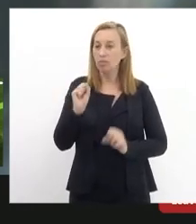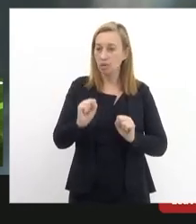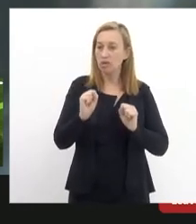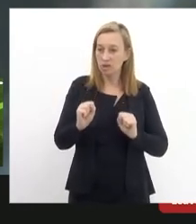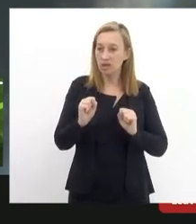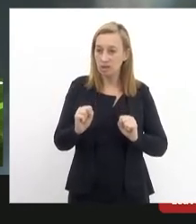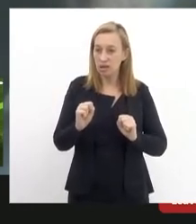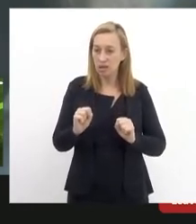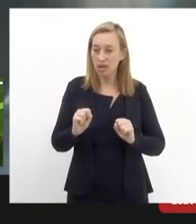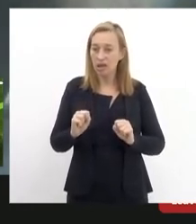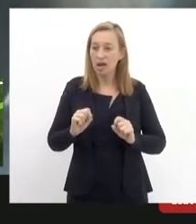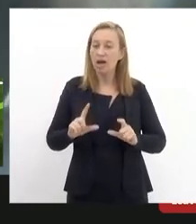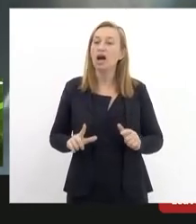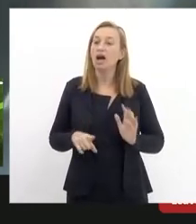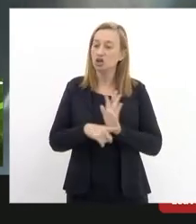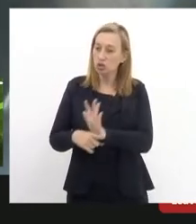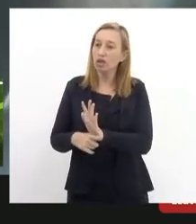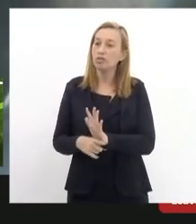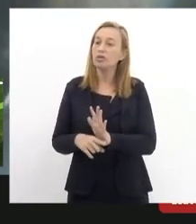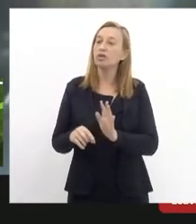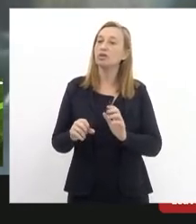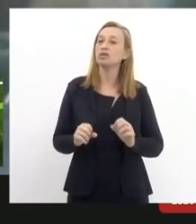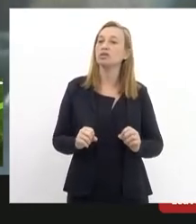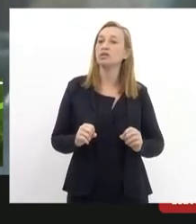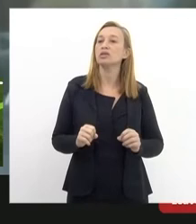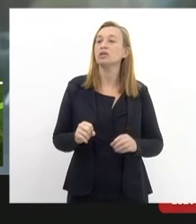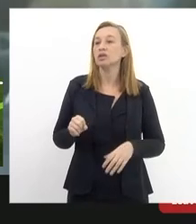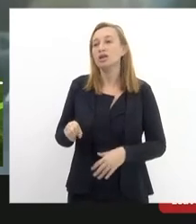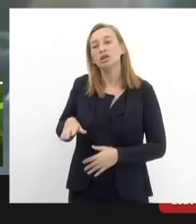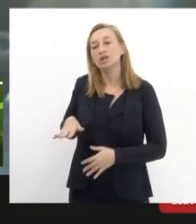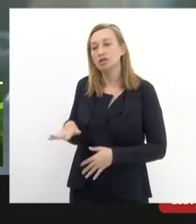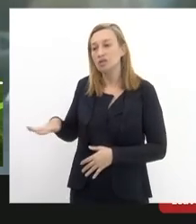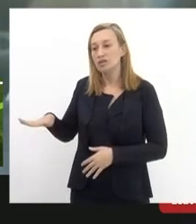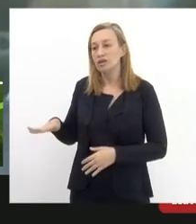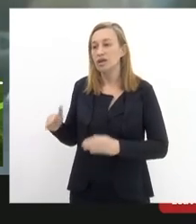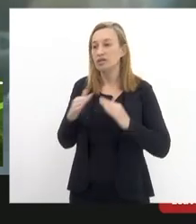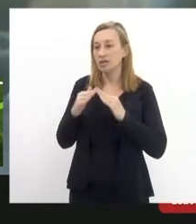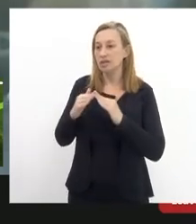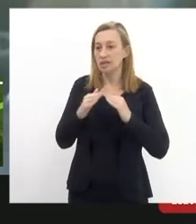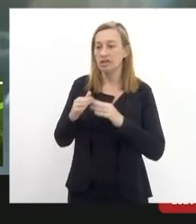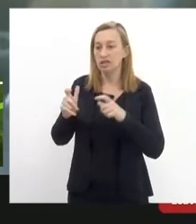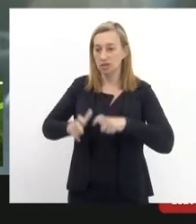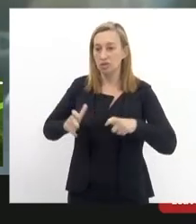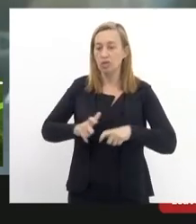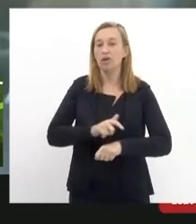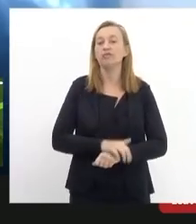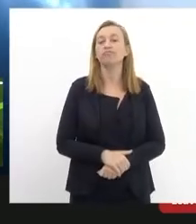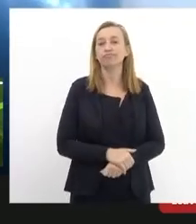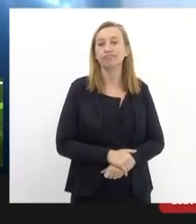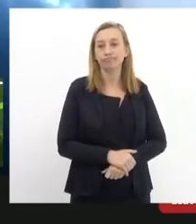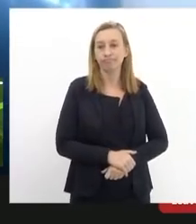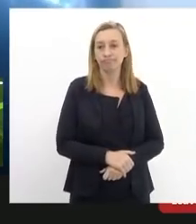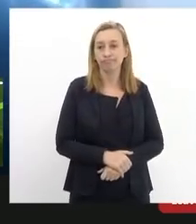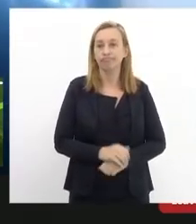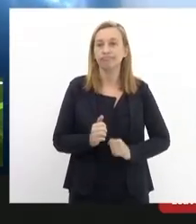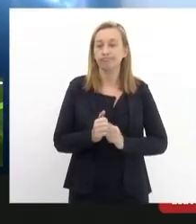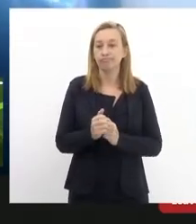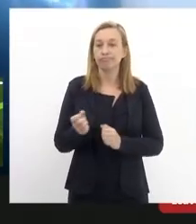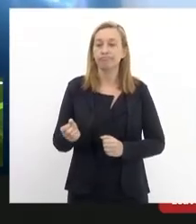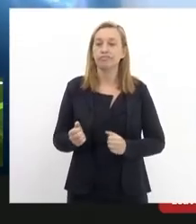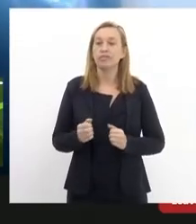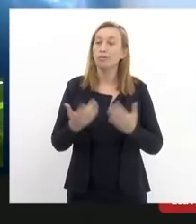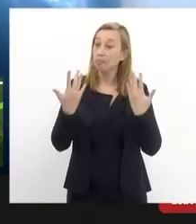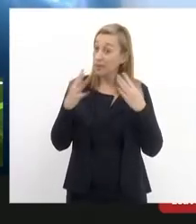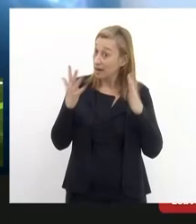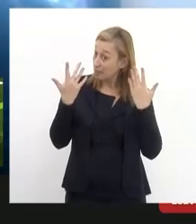gente possa atender também as comunidades que ficam nessa direção obrigada a gente segue parabéns